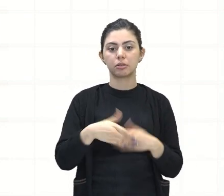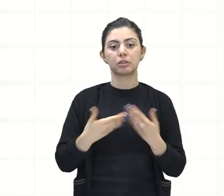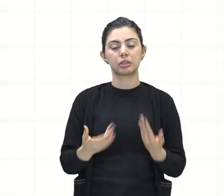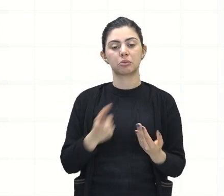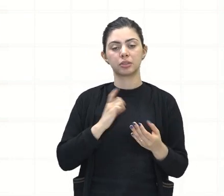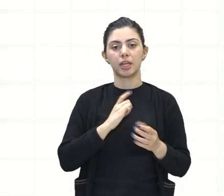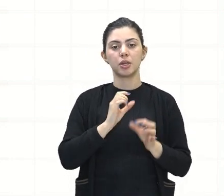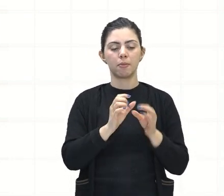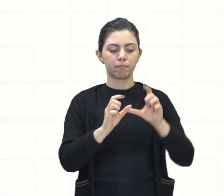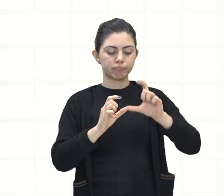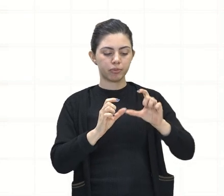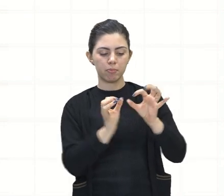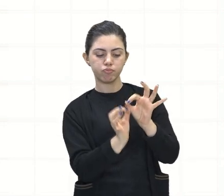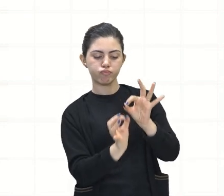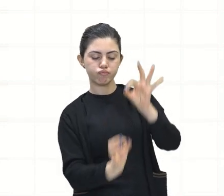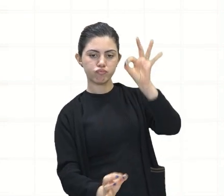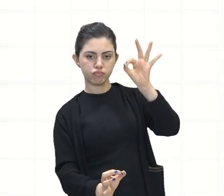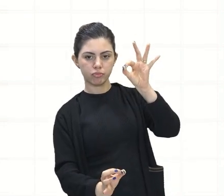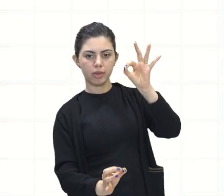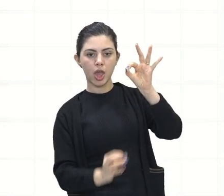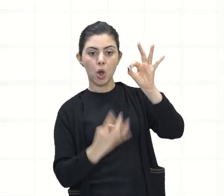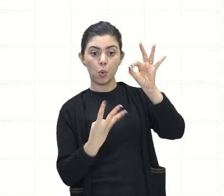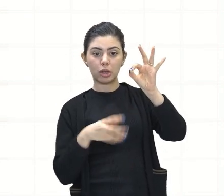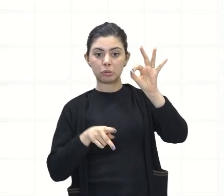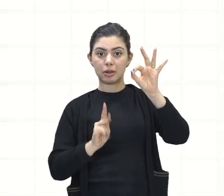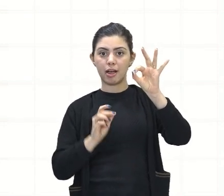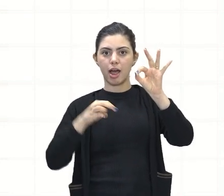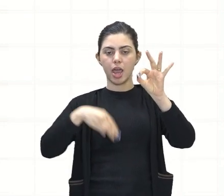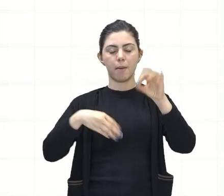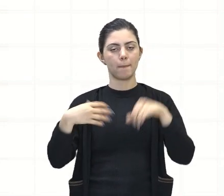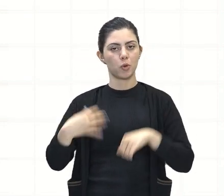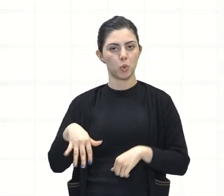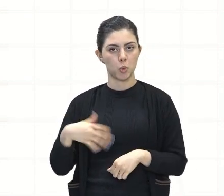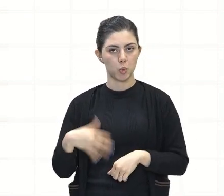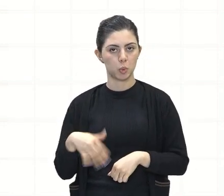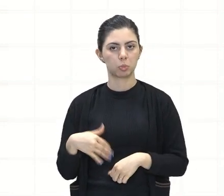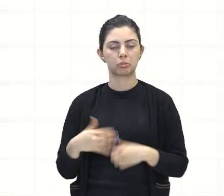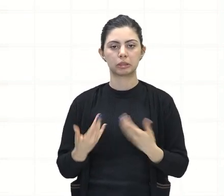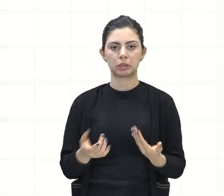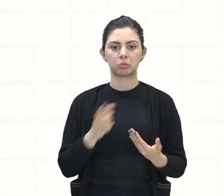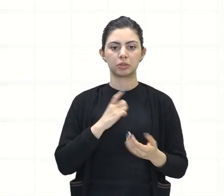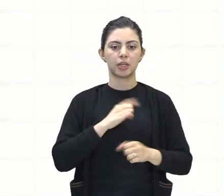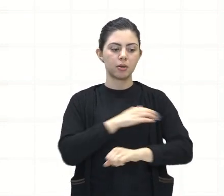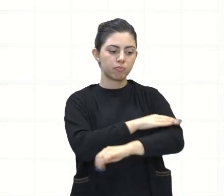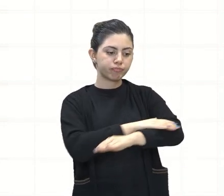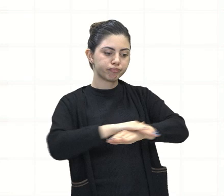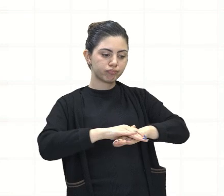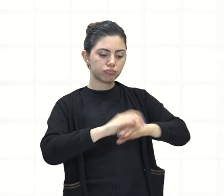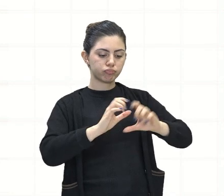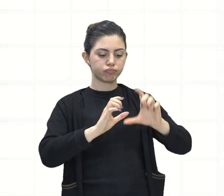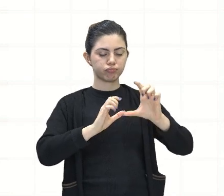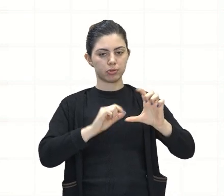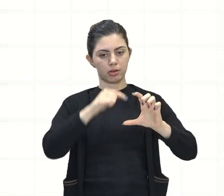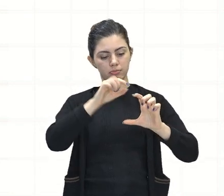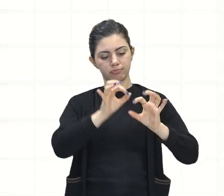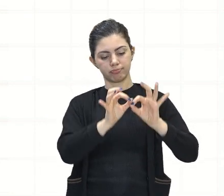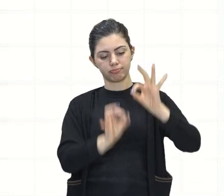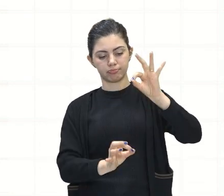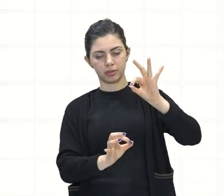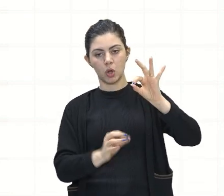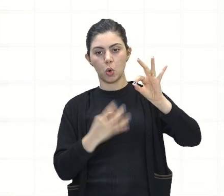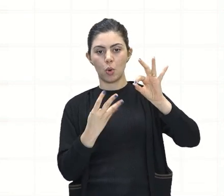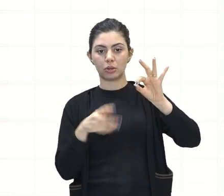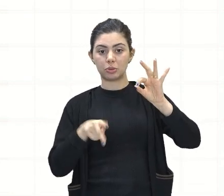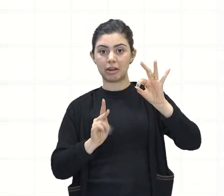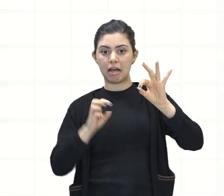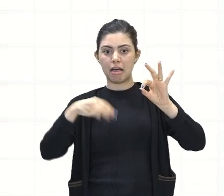quilômetros de espessura. Ou seja, o gelo tem uma camada que pode ser de 4 quilômetros de espessura. É muito grande,